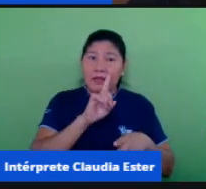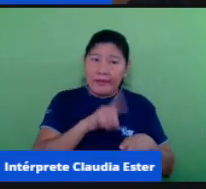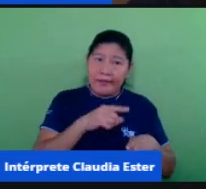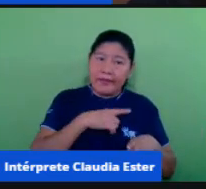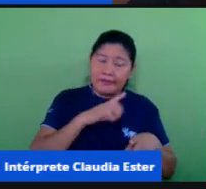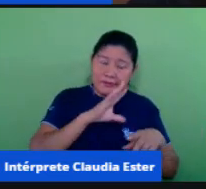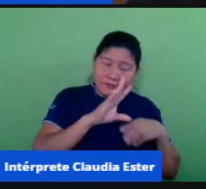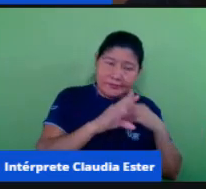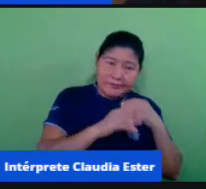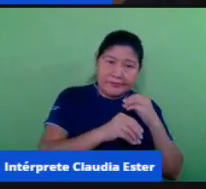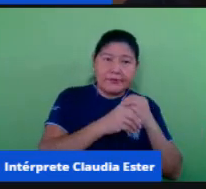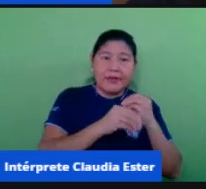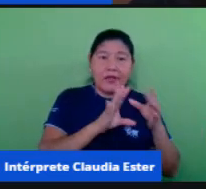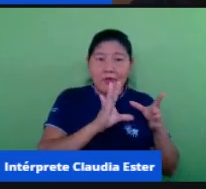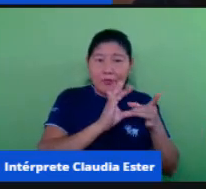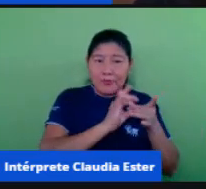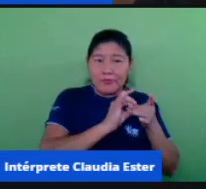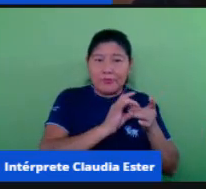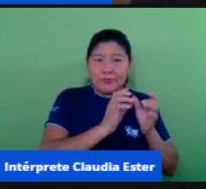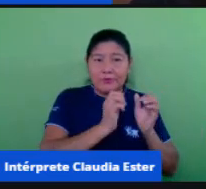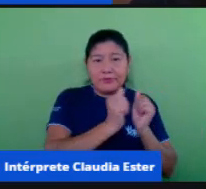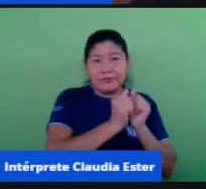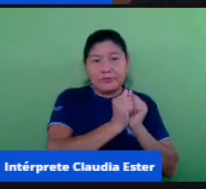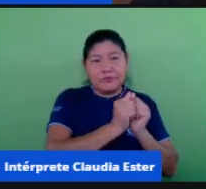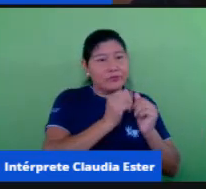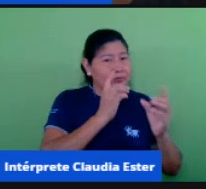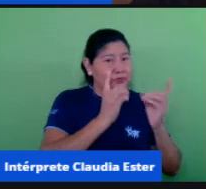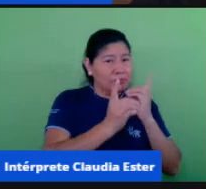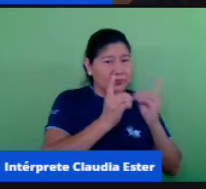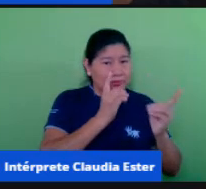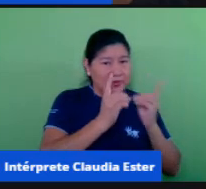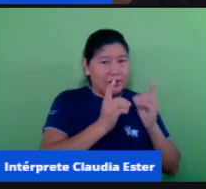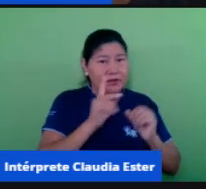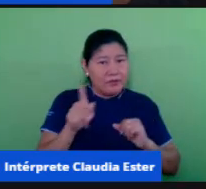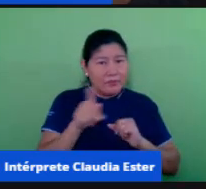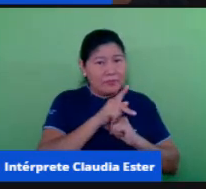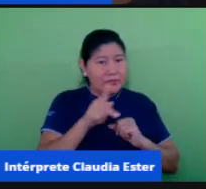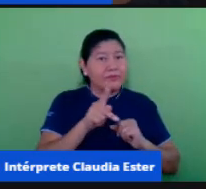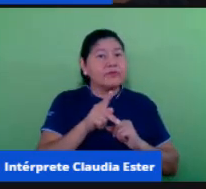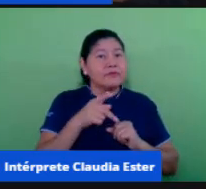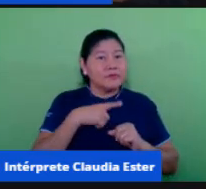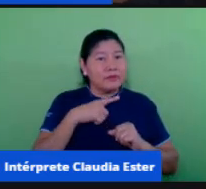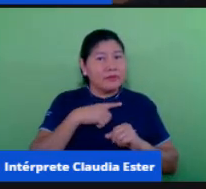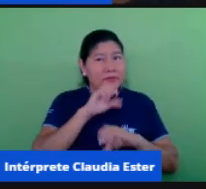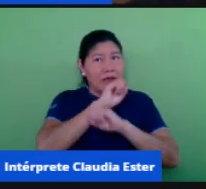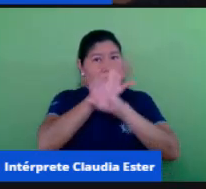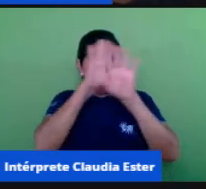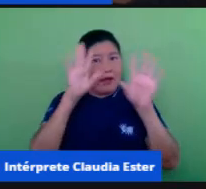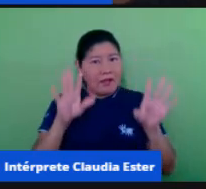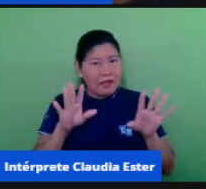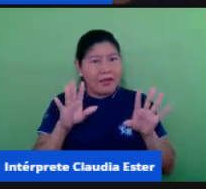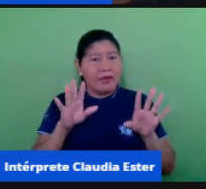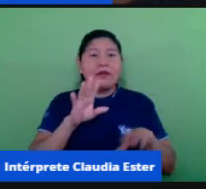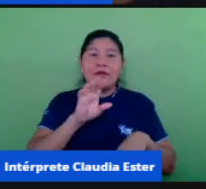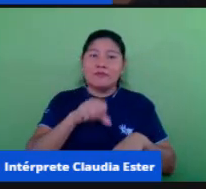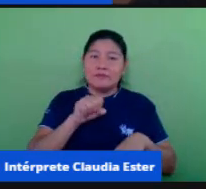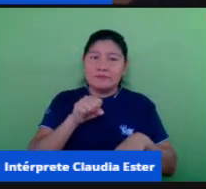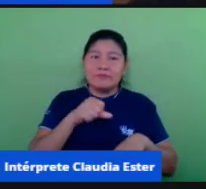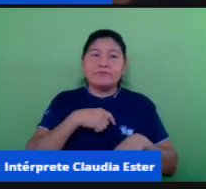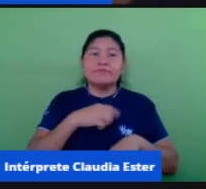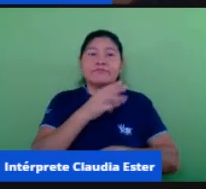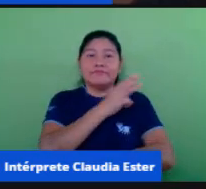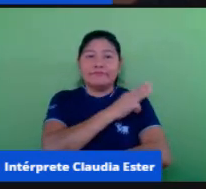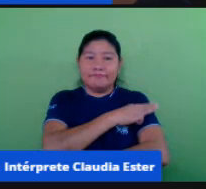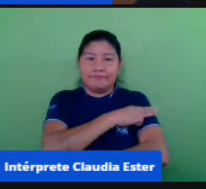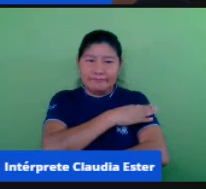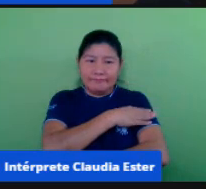está implícito nesses diálogos o professor do quarto ano tem que estar atento a isso né organização e planejamento das disciplinas